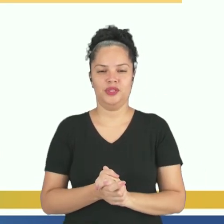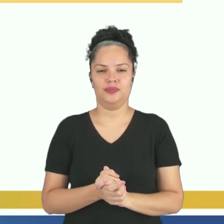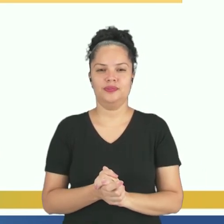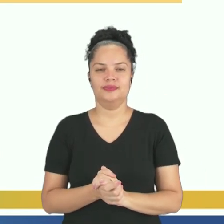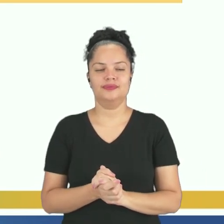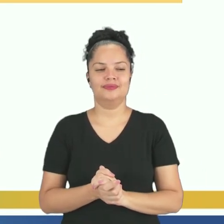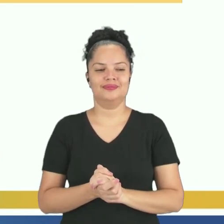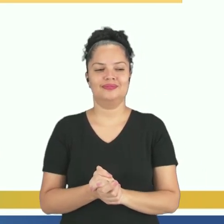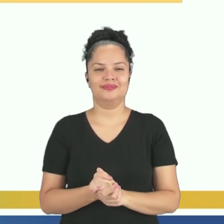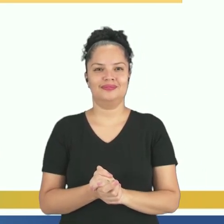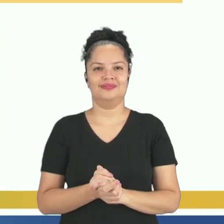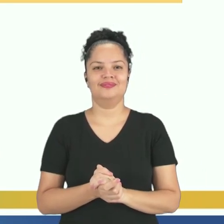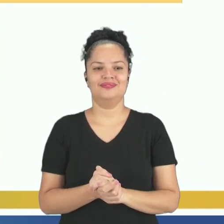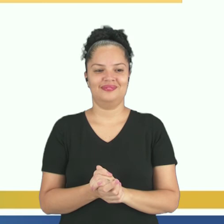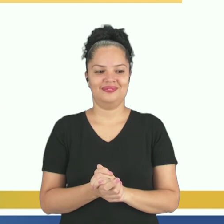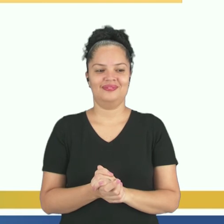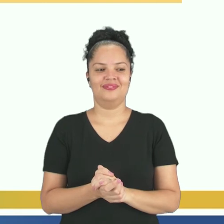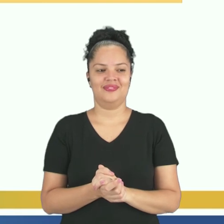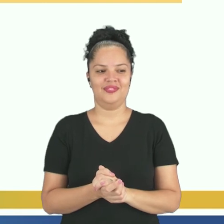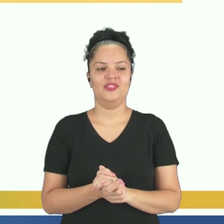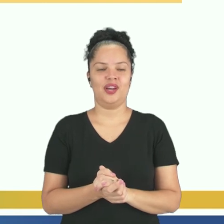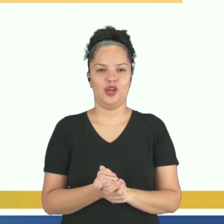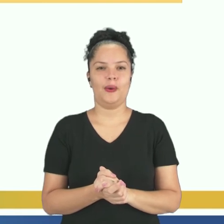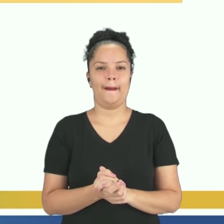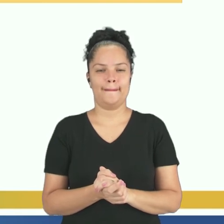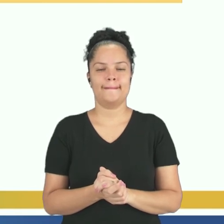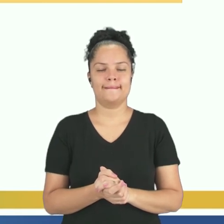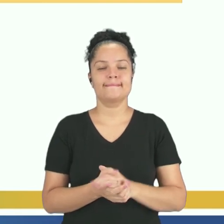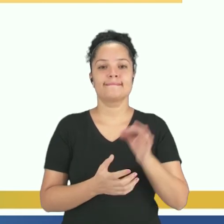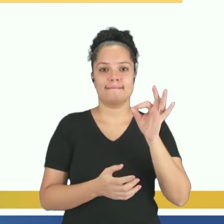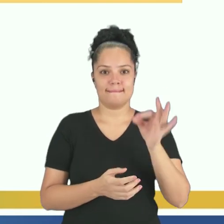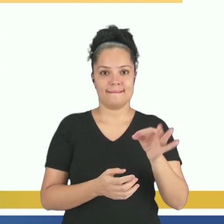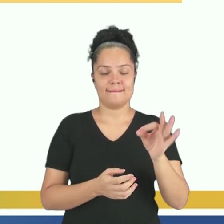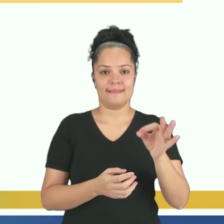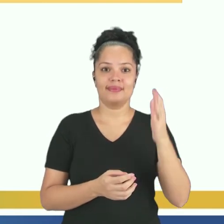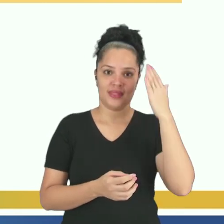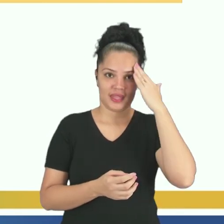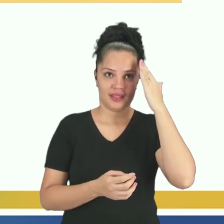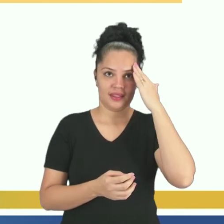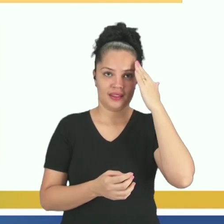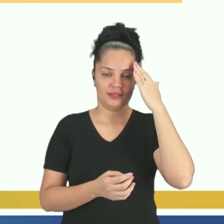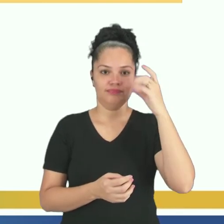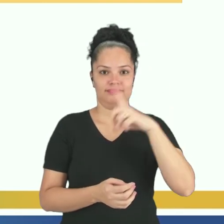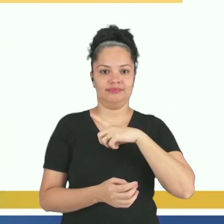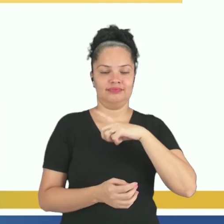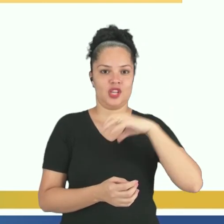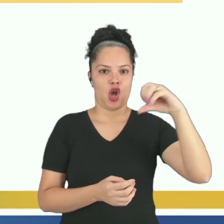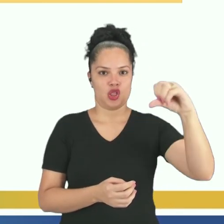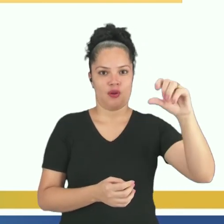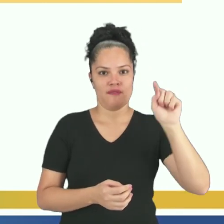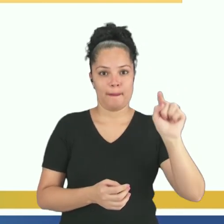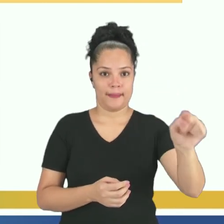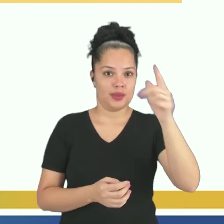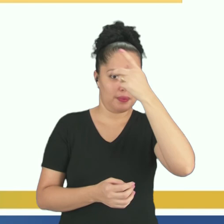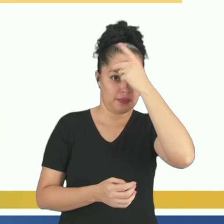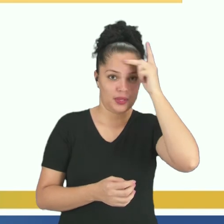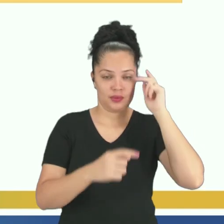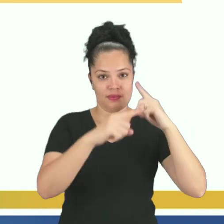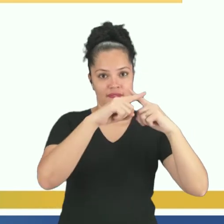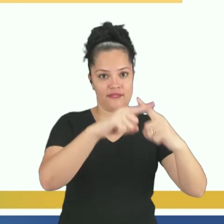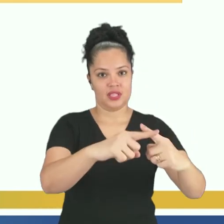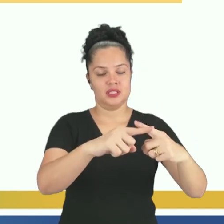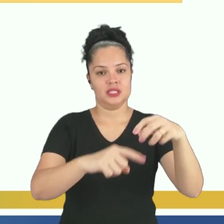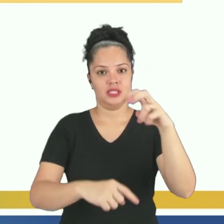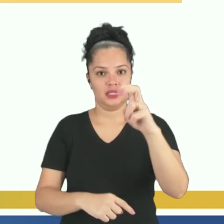a ideia de razão e proporção. Então, cada uma dessas partes são 9 mil habitantes. 9 mil multiplicado por 5